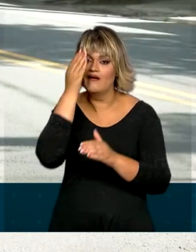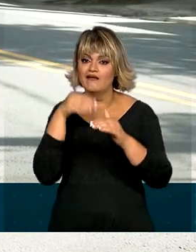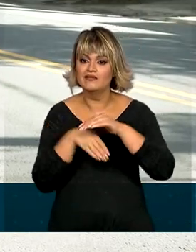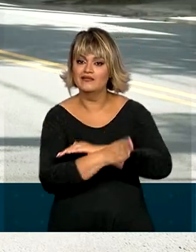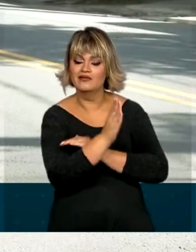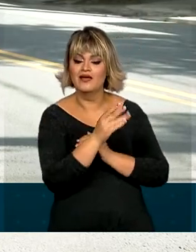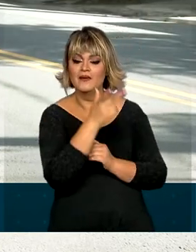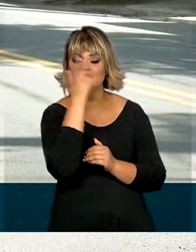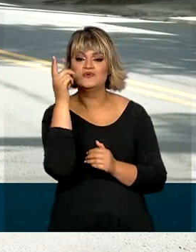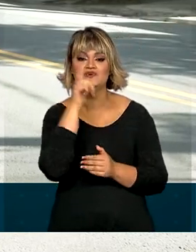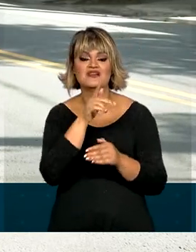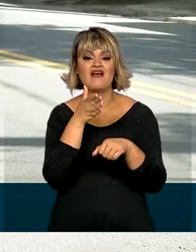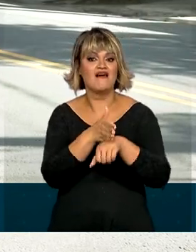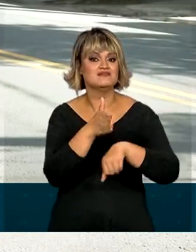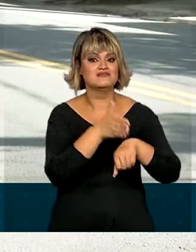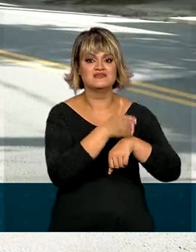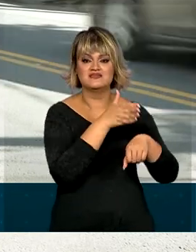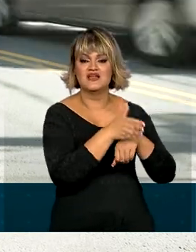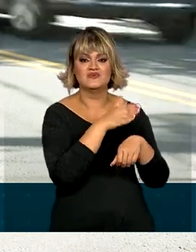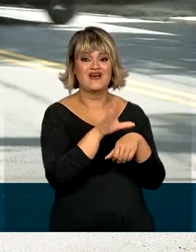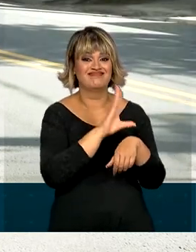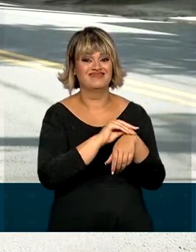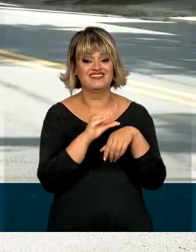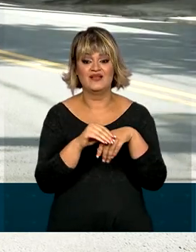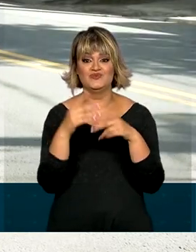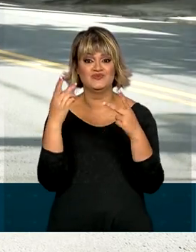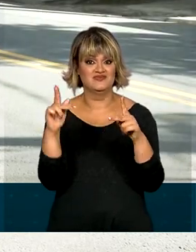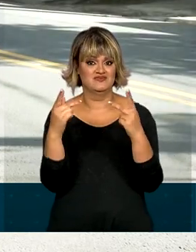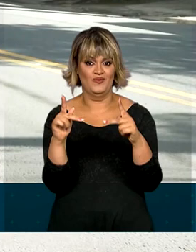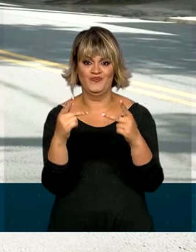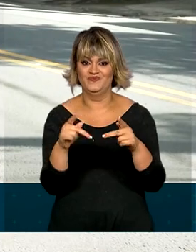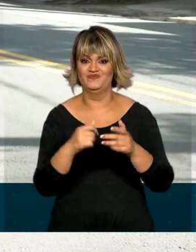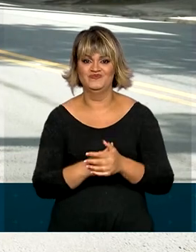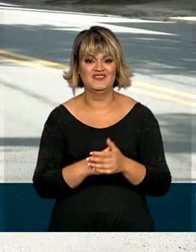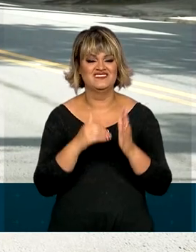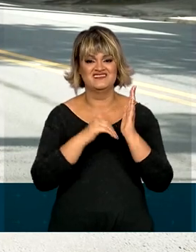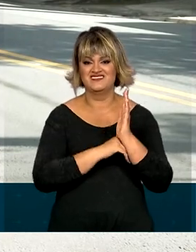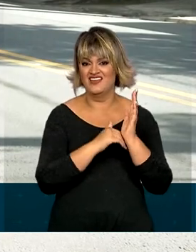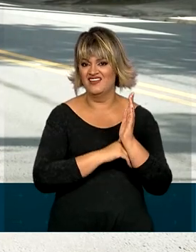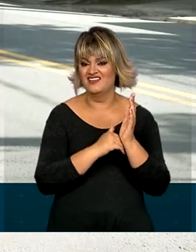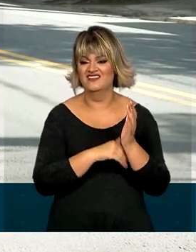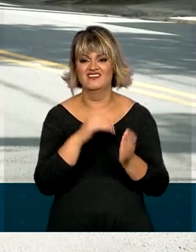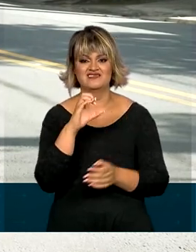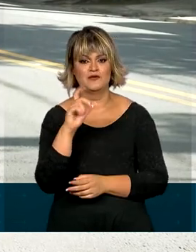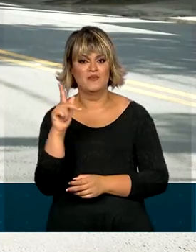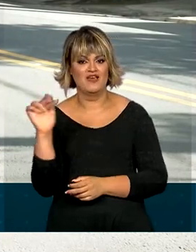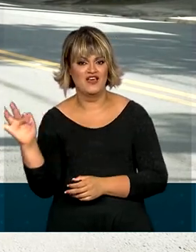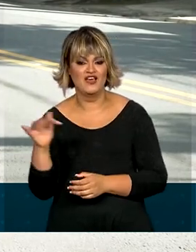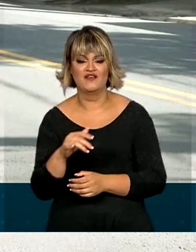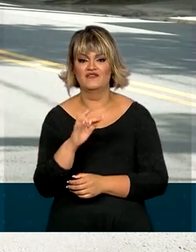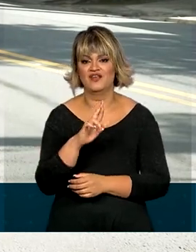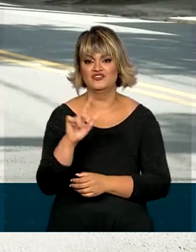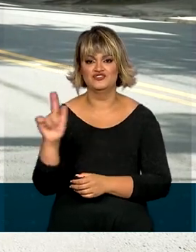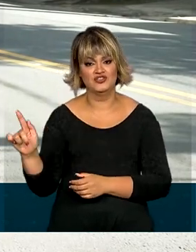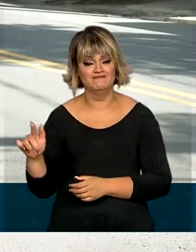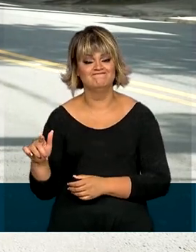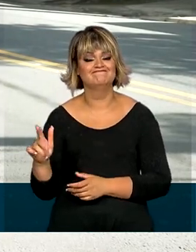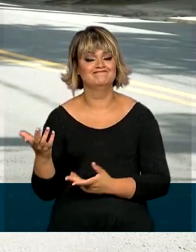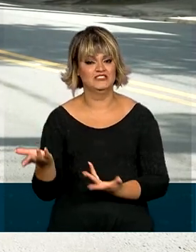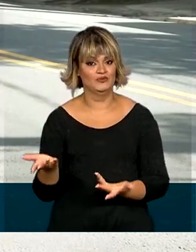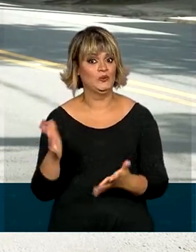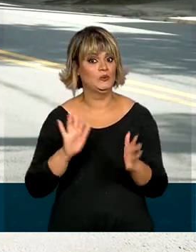os criminosos terão acesso a todos os dados da pessoa, né? As senhas, CPF, RG. Então,